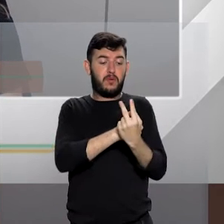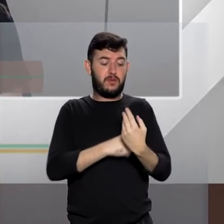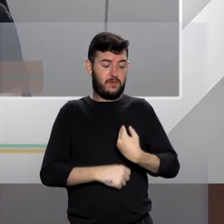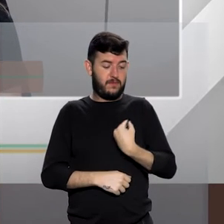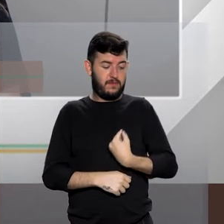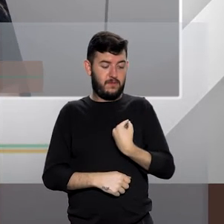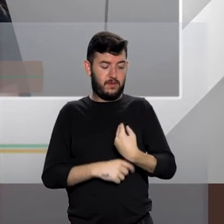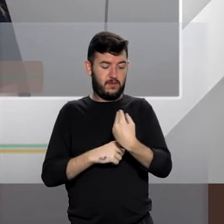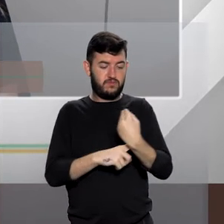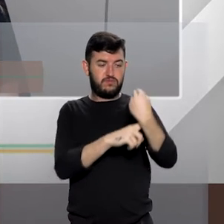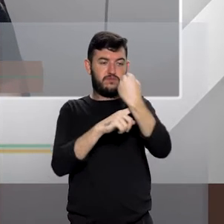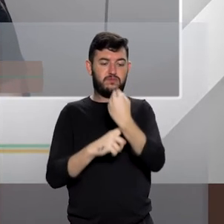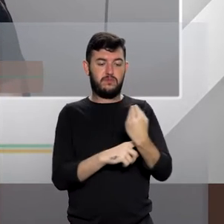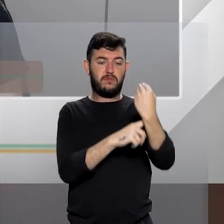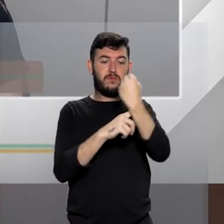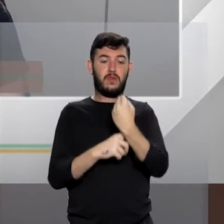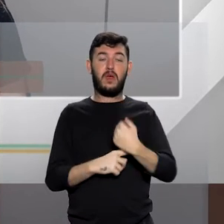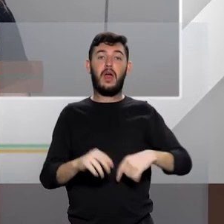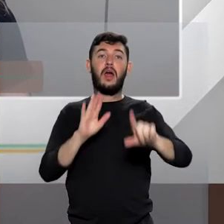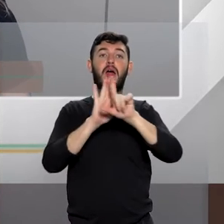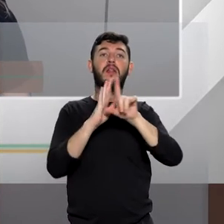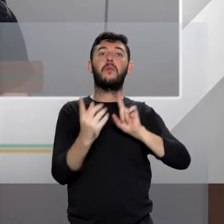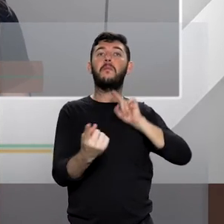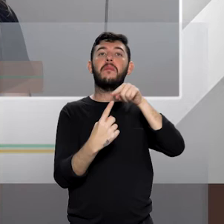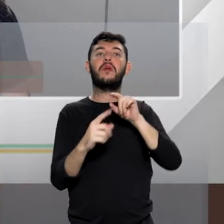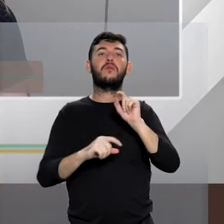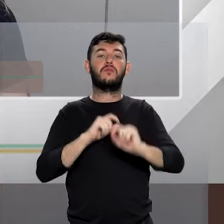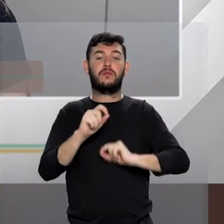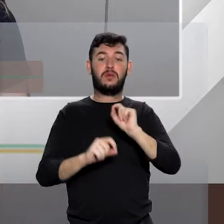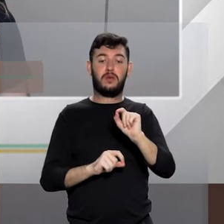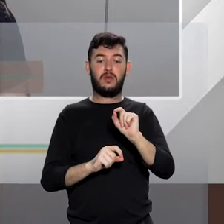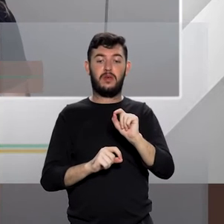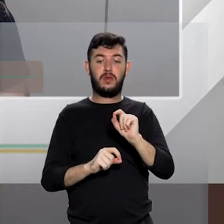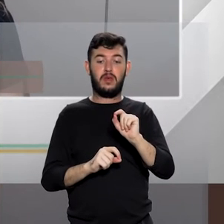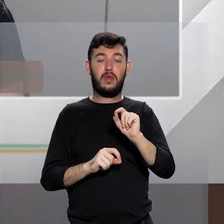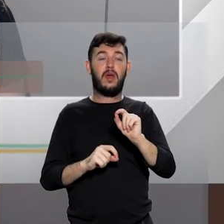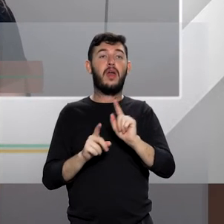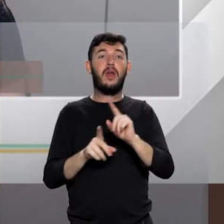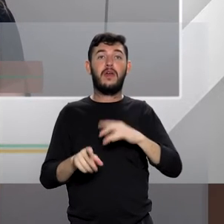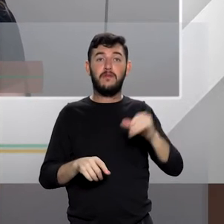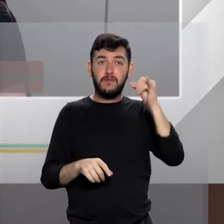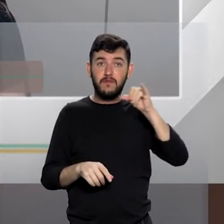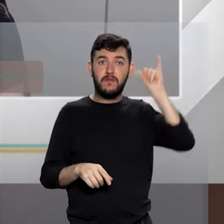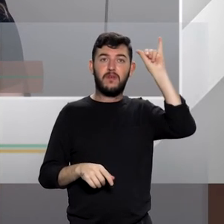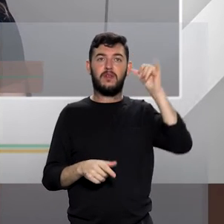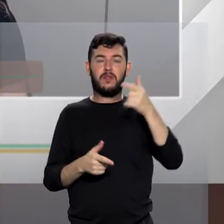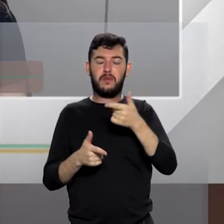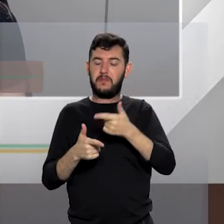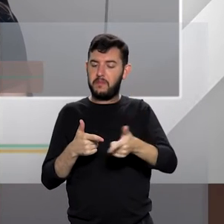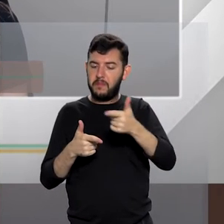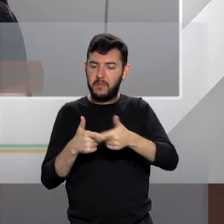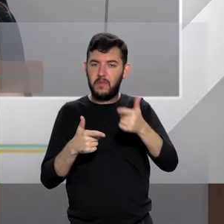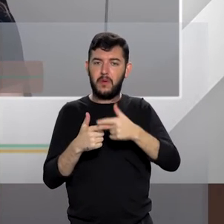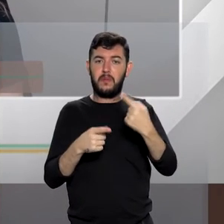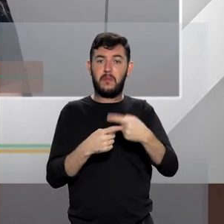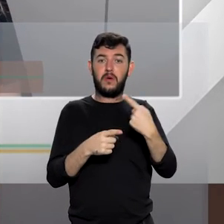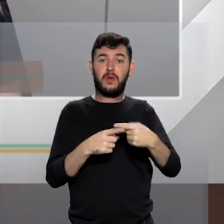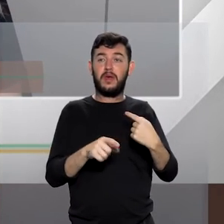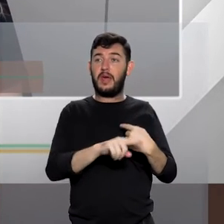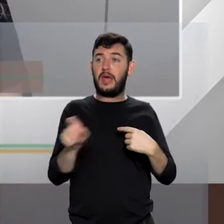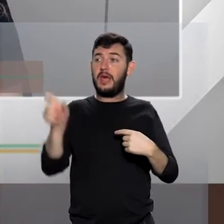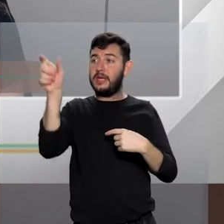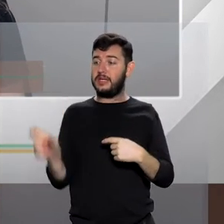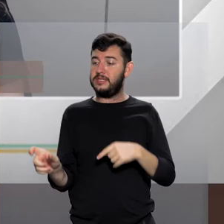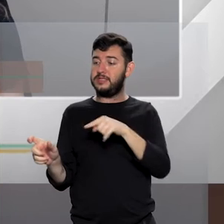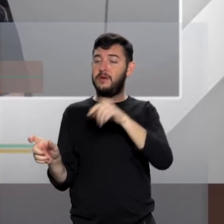com esse objetivo, né? De acautelar em decorrência desse agressor ter contato